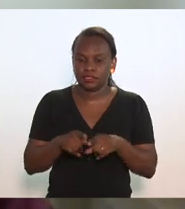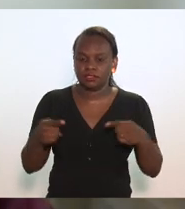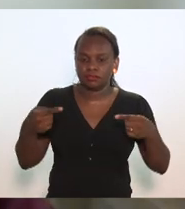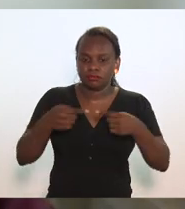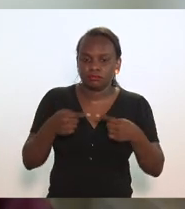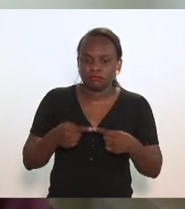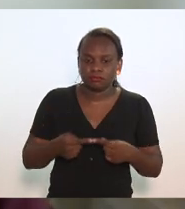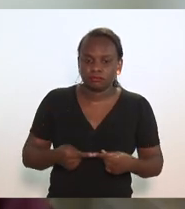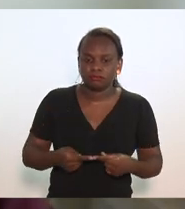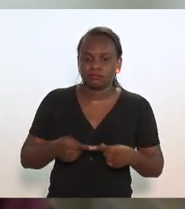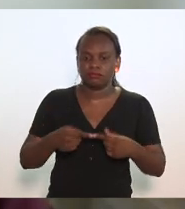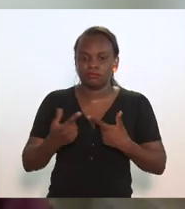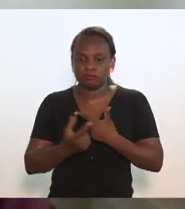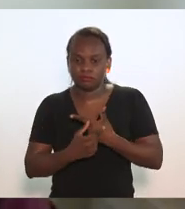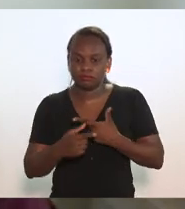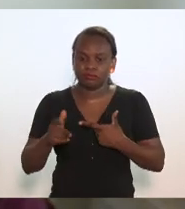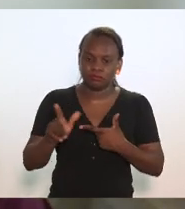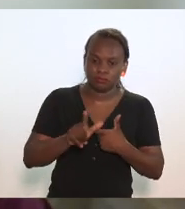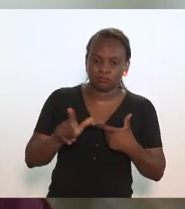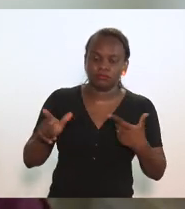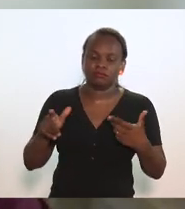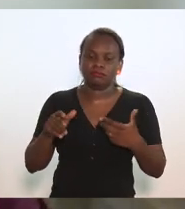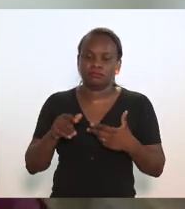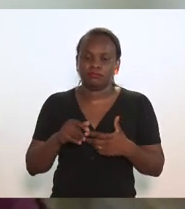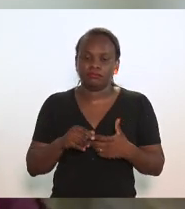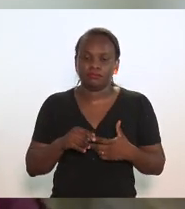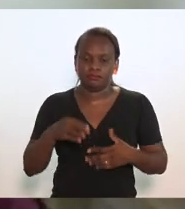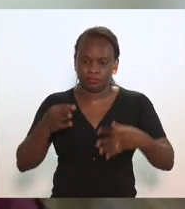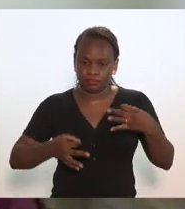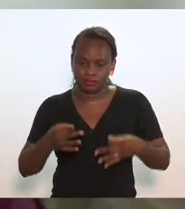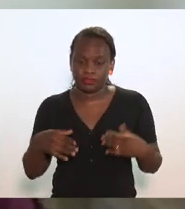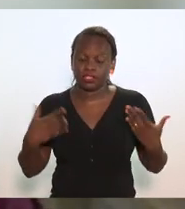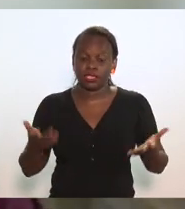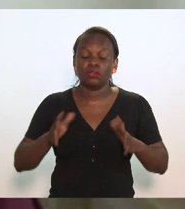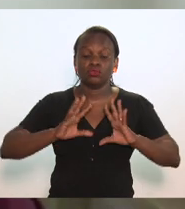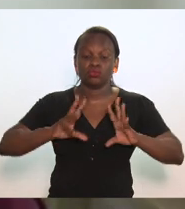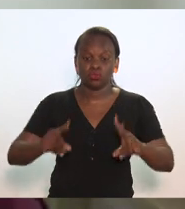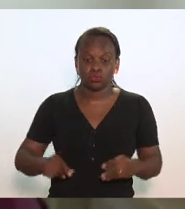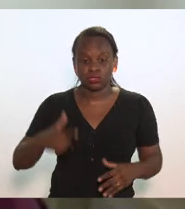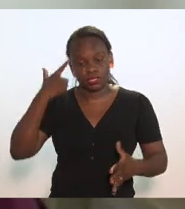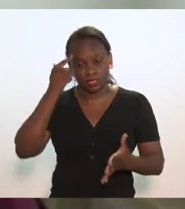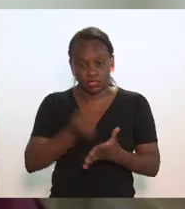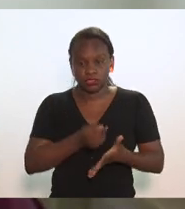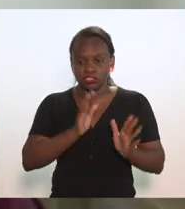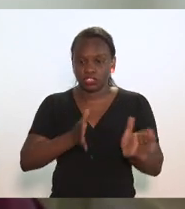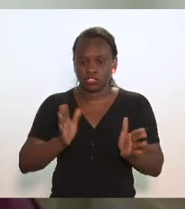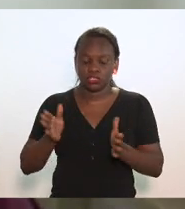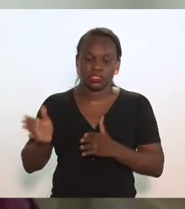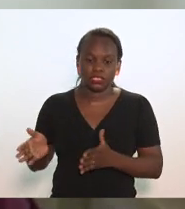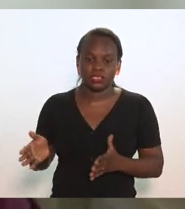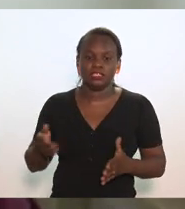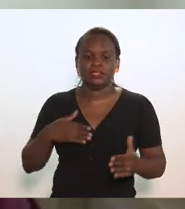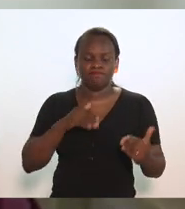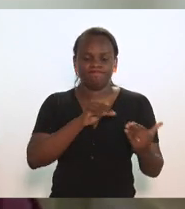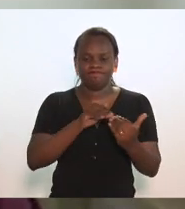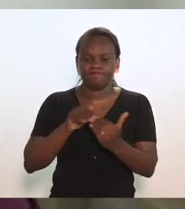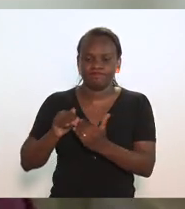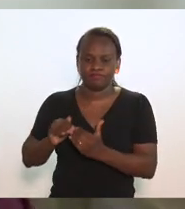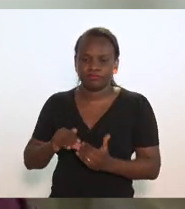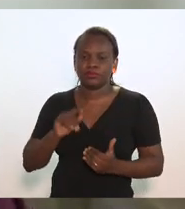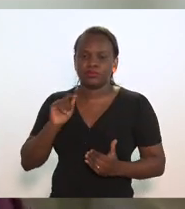dos poderes. Ambos os pareceres tiveram a concordância